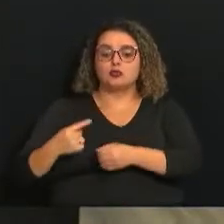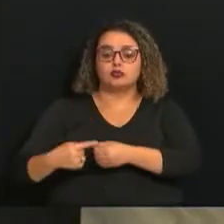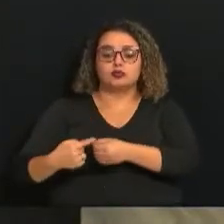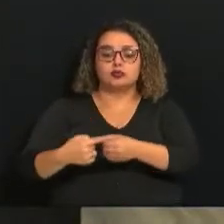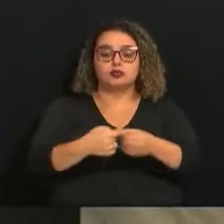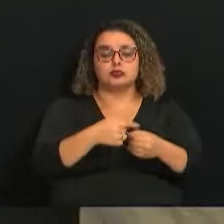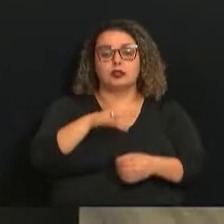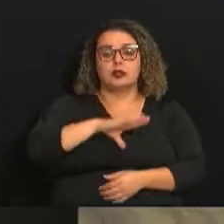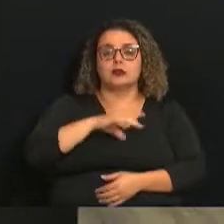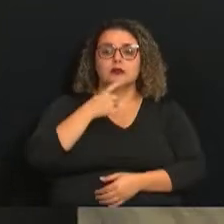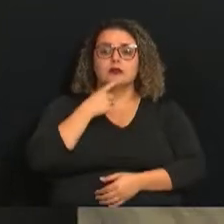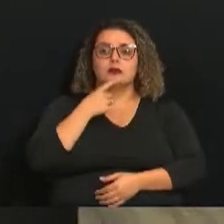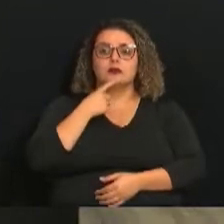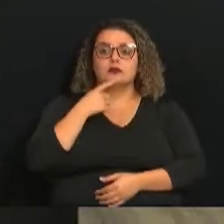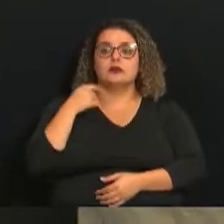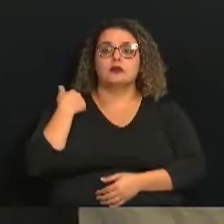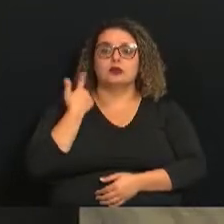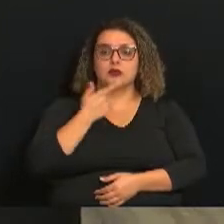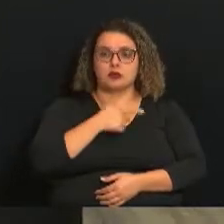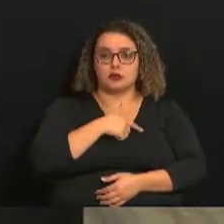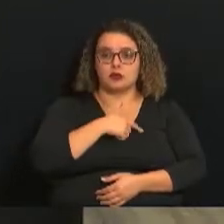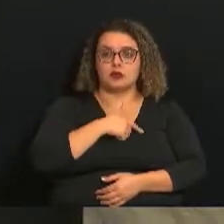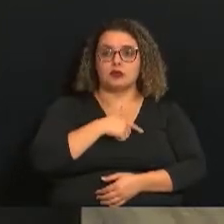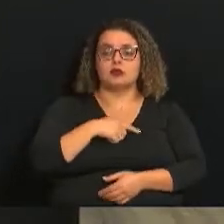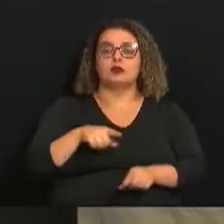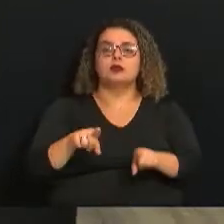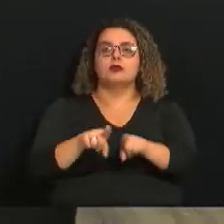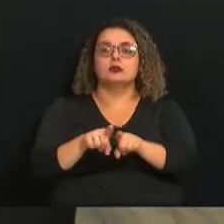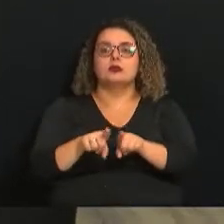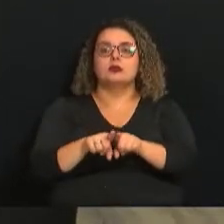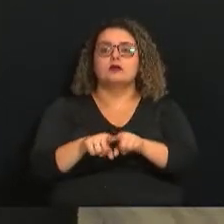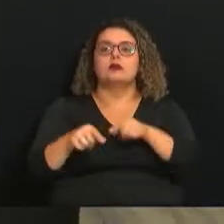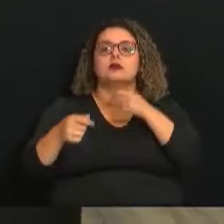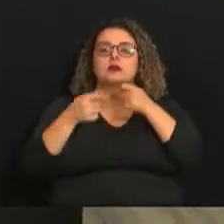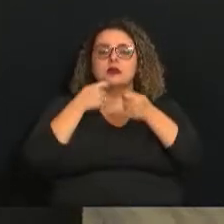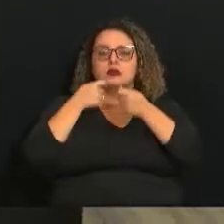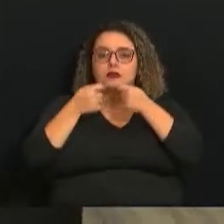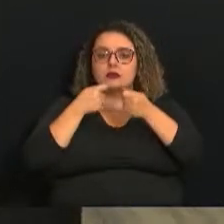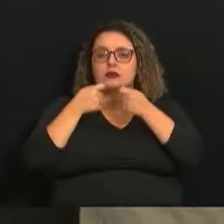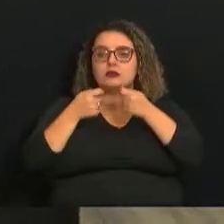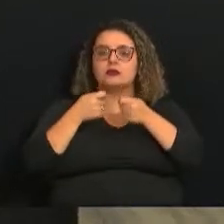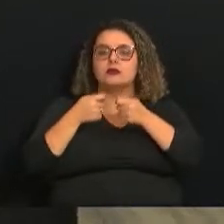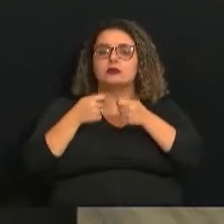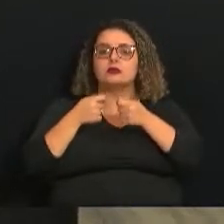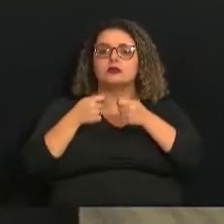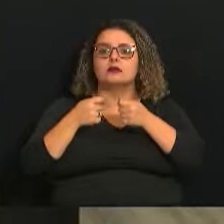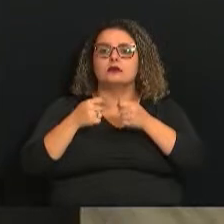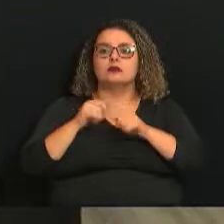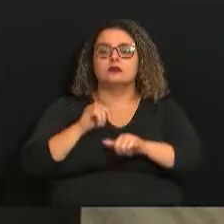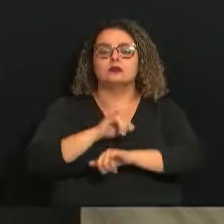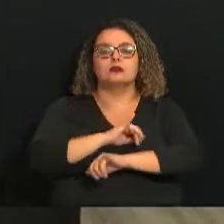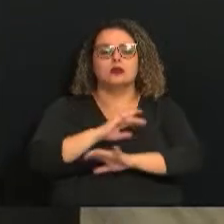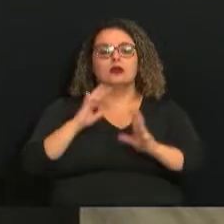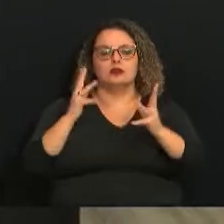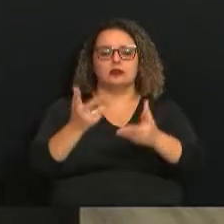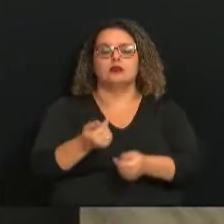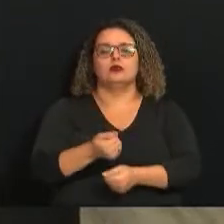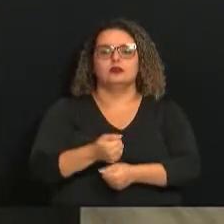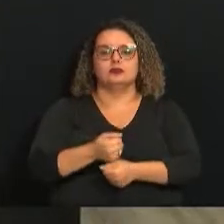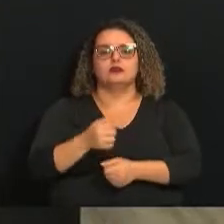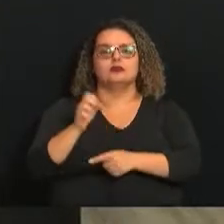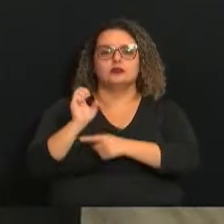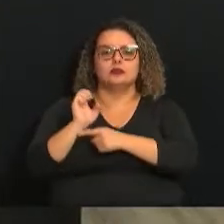de Campinas e nós vamos repercutir também a entrevista coletiva do governo do estado porque ela aconteceu